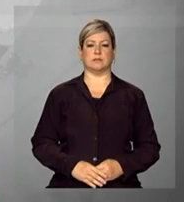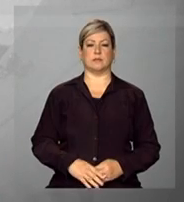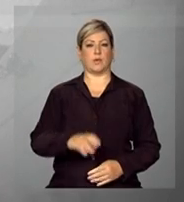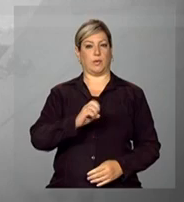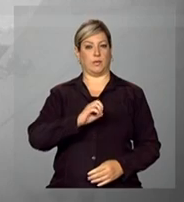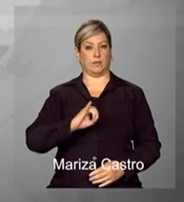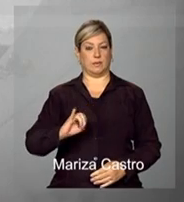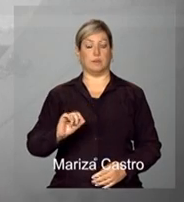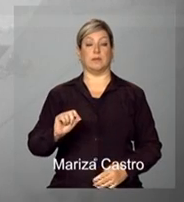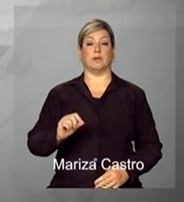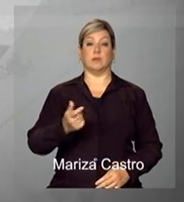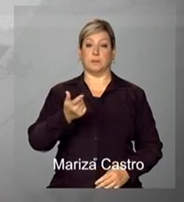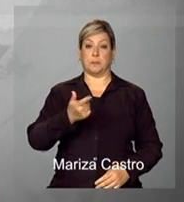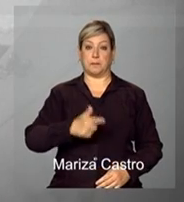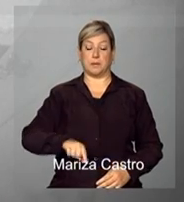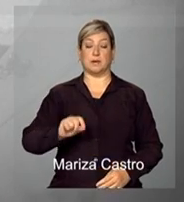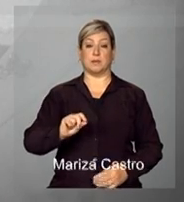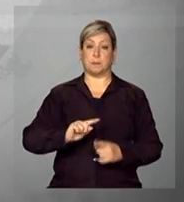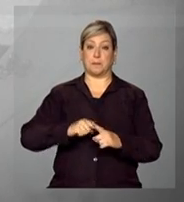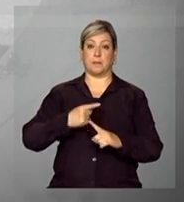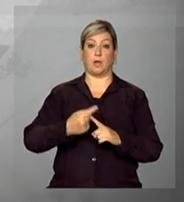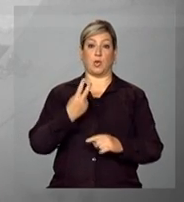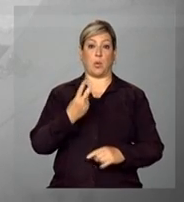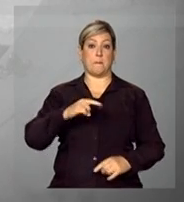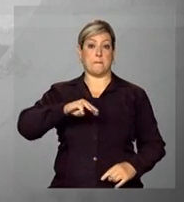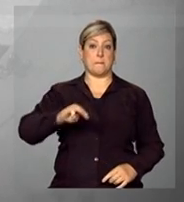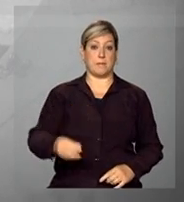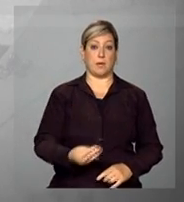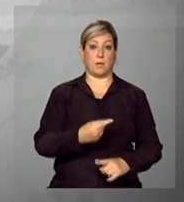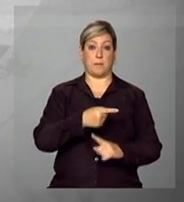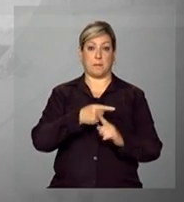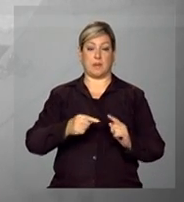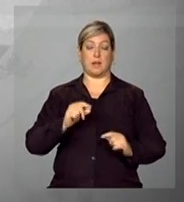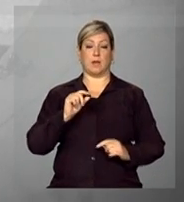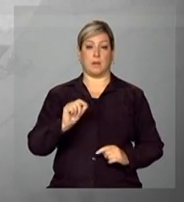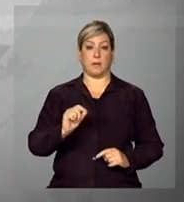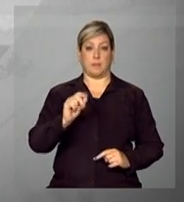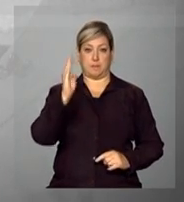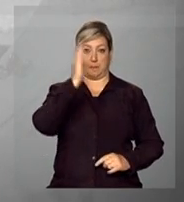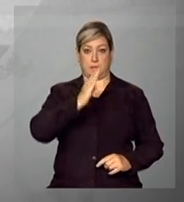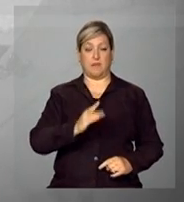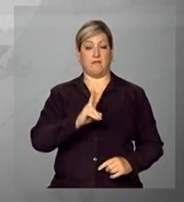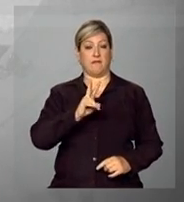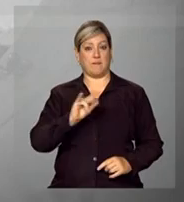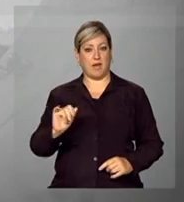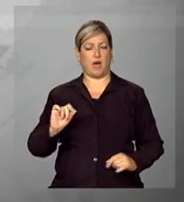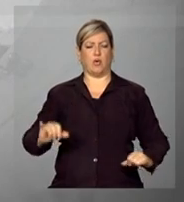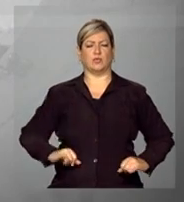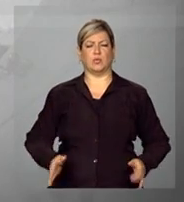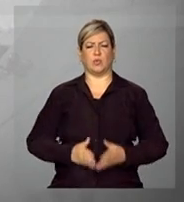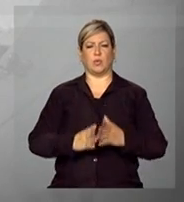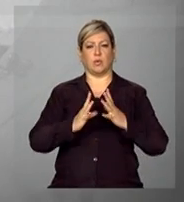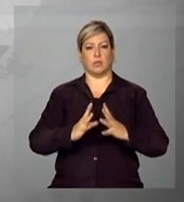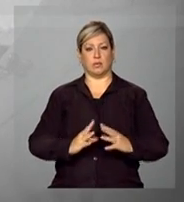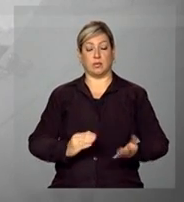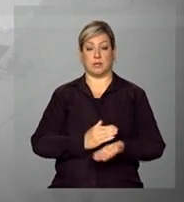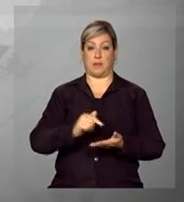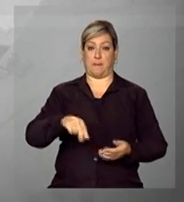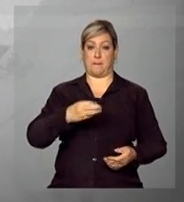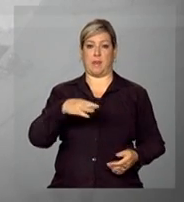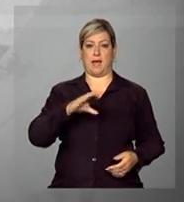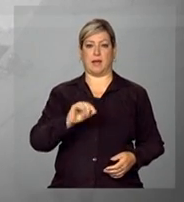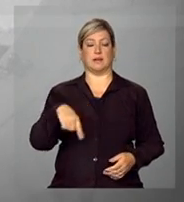Olá, mais 2 milhões e meio de brasileiros vão deixar a extrema pobreza a partir de março. São os últimos